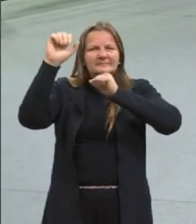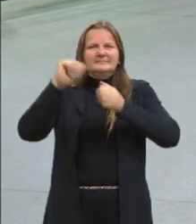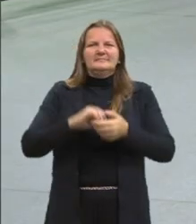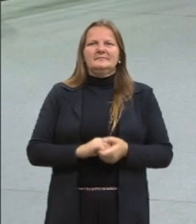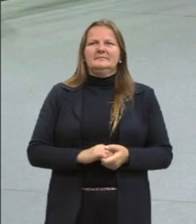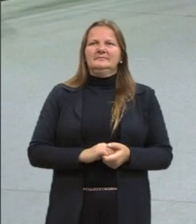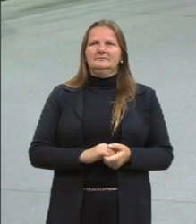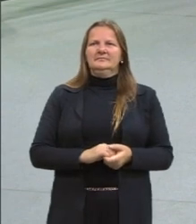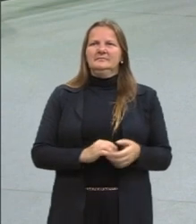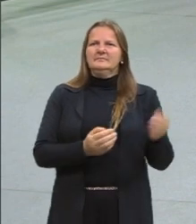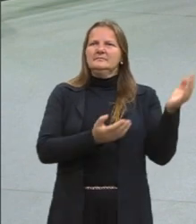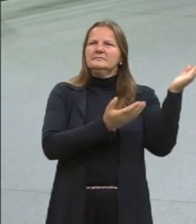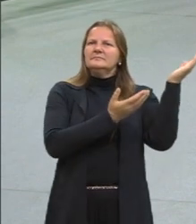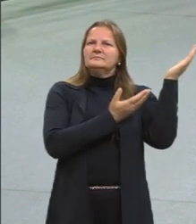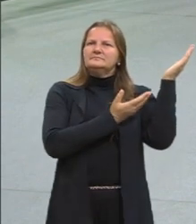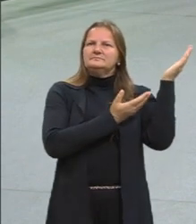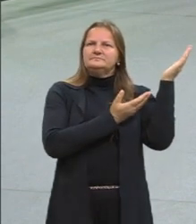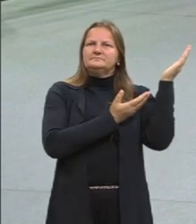Certo, Amo?